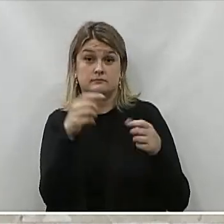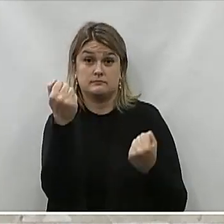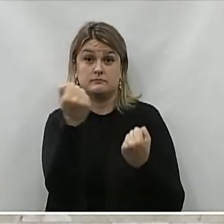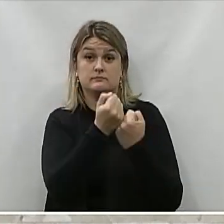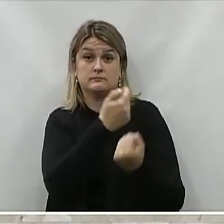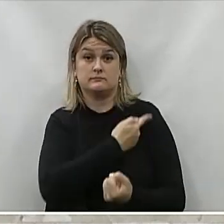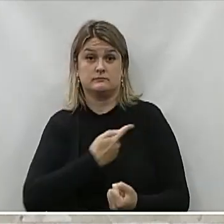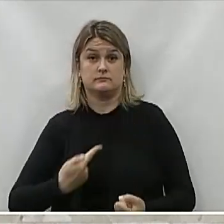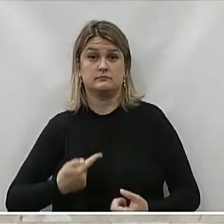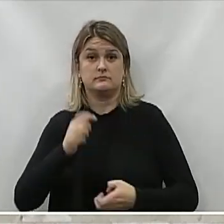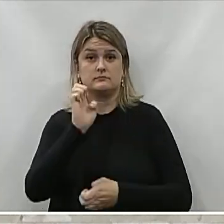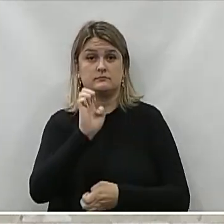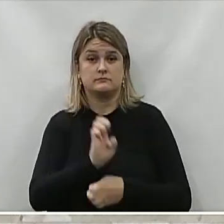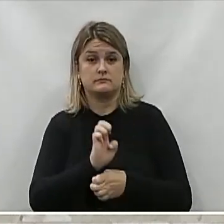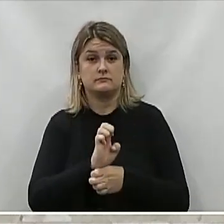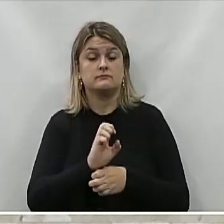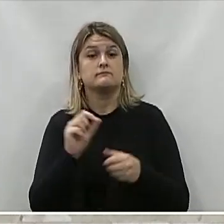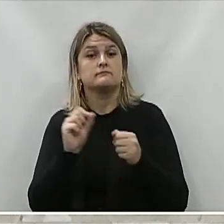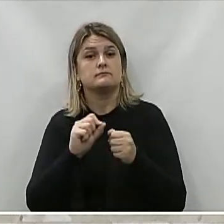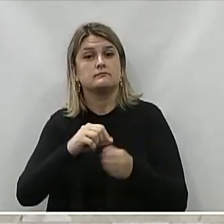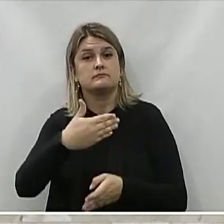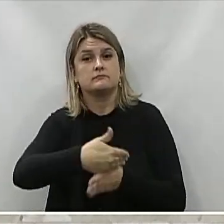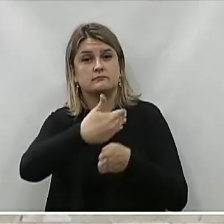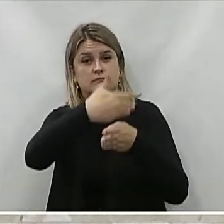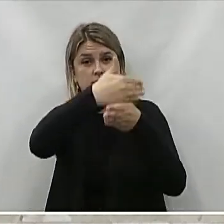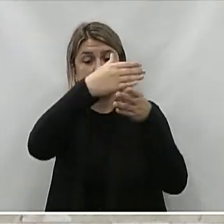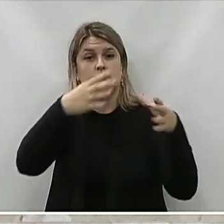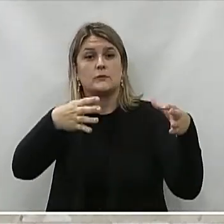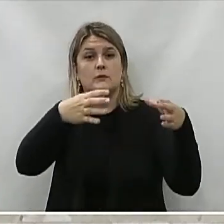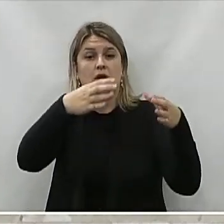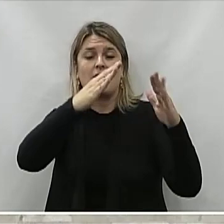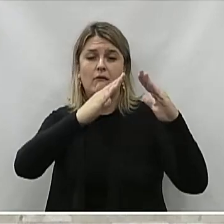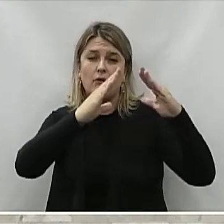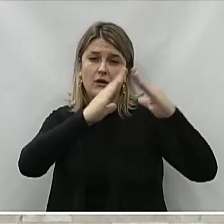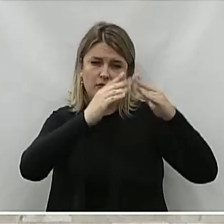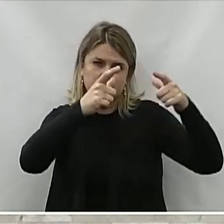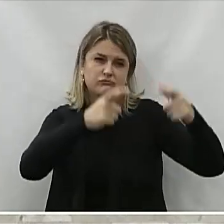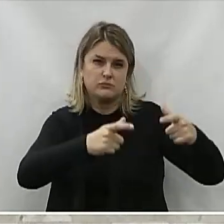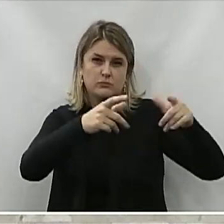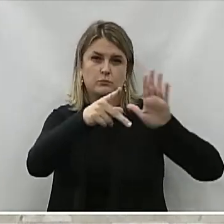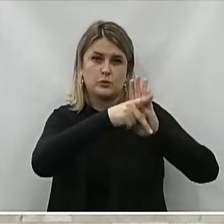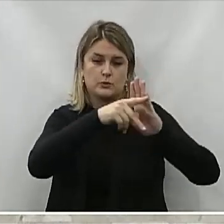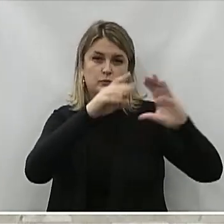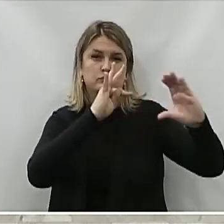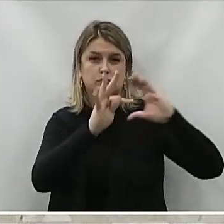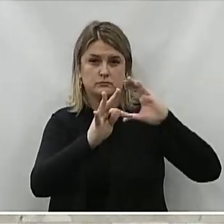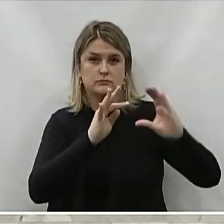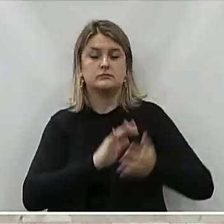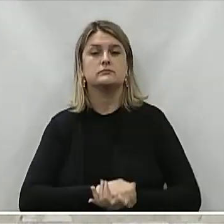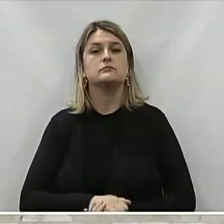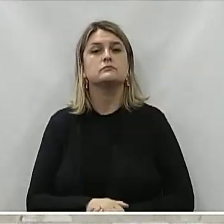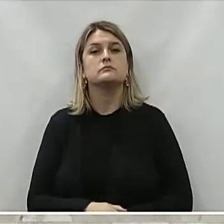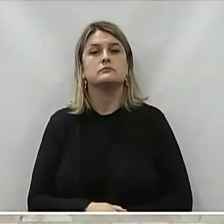Estado Possam viabilizar A construção Da sede própria Do Conselho Tutelar No município Do União da Vitória